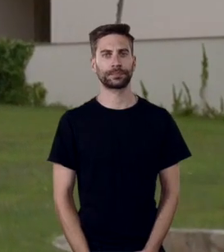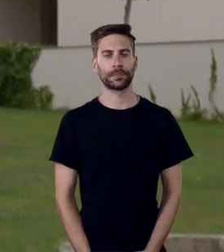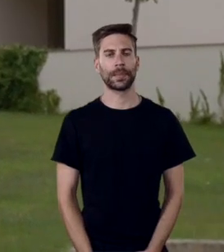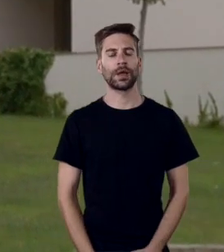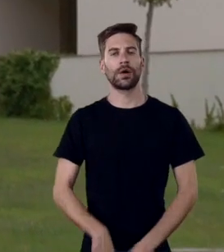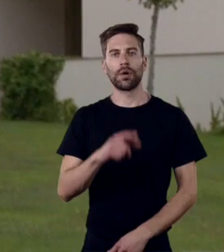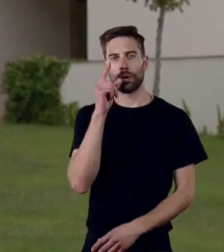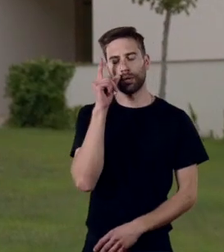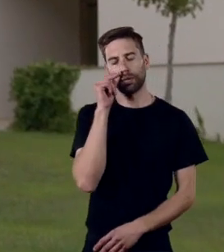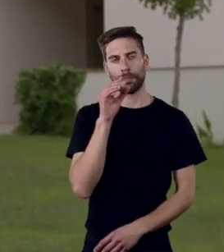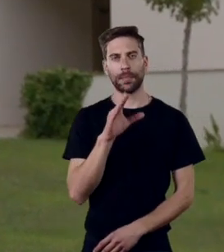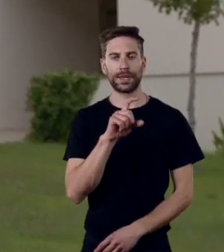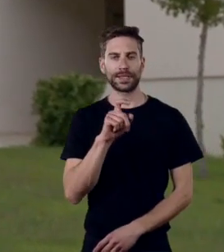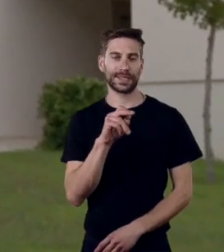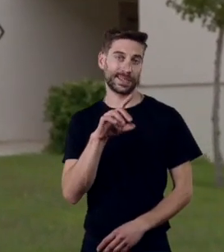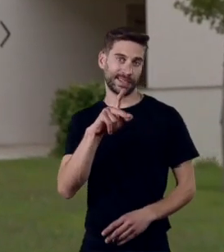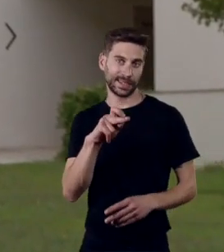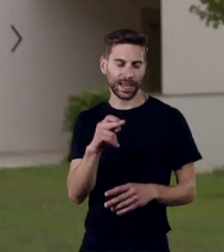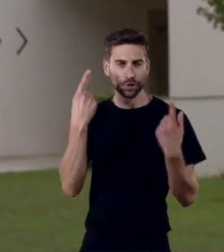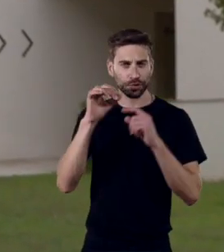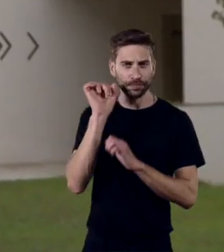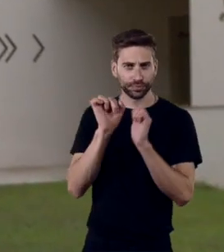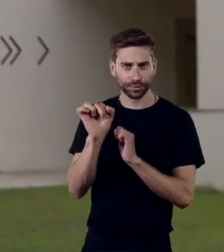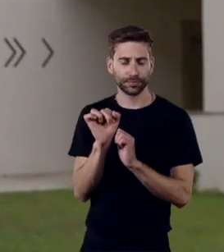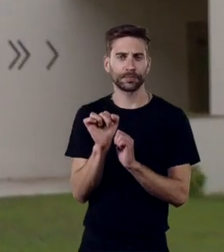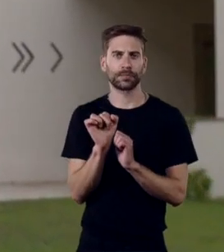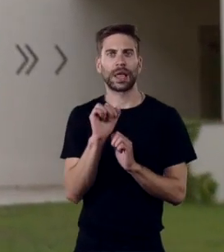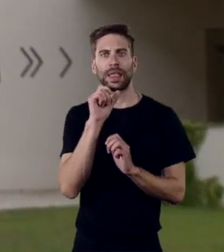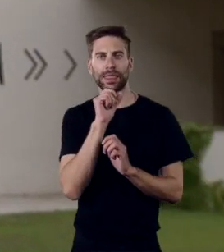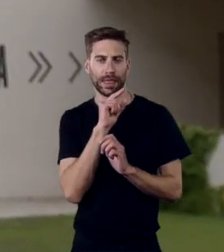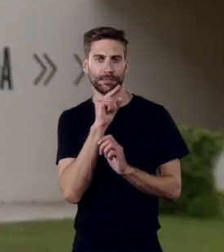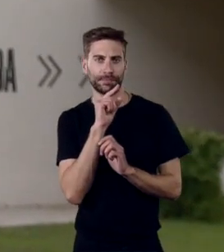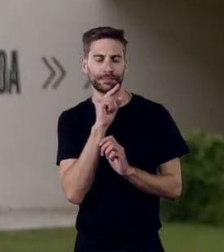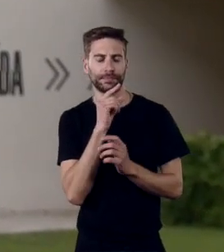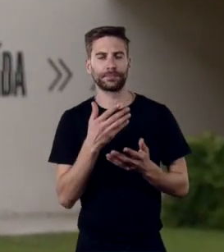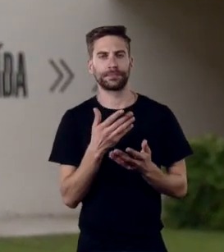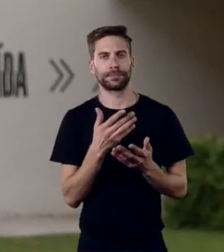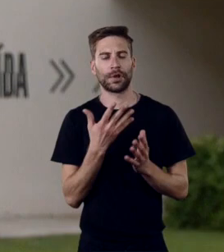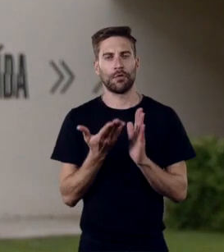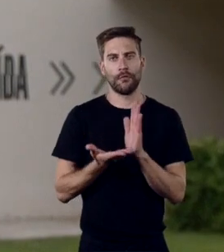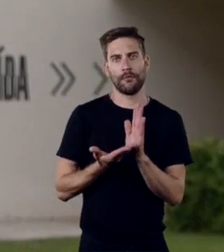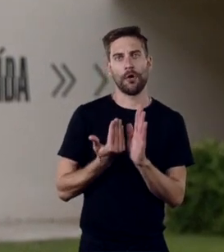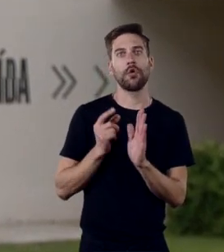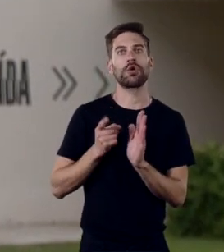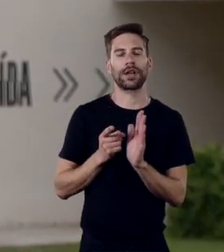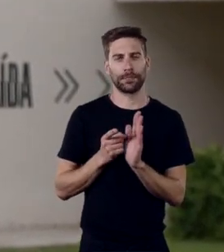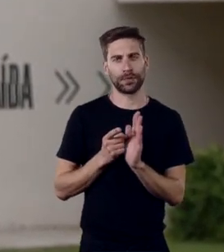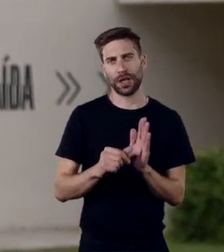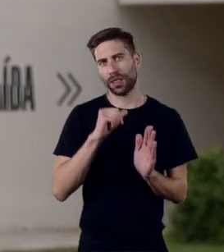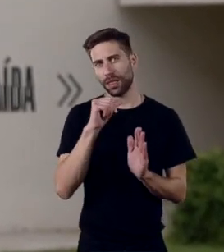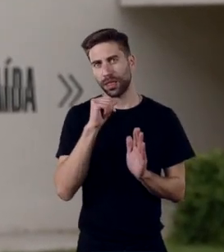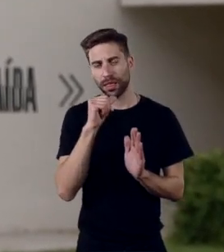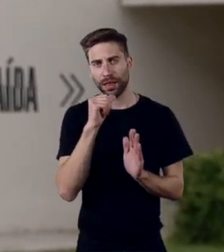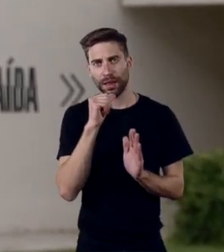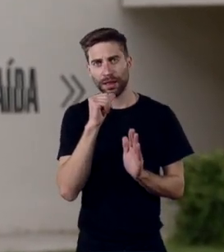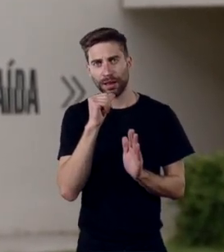do Zeca Podemos-lhe extrair A parte que muitas vezes É falada que é a